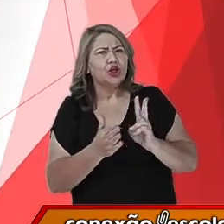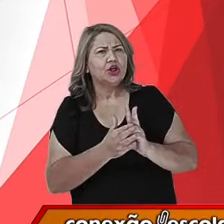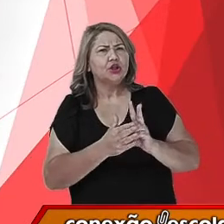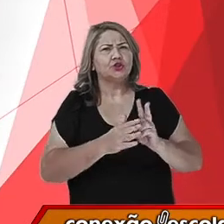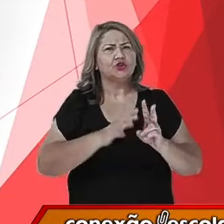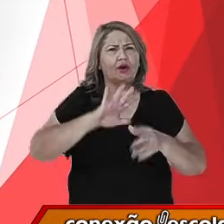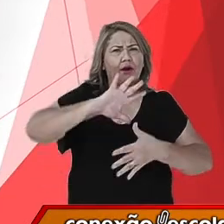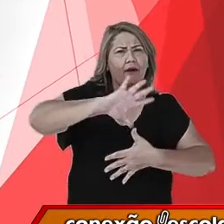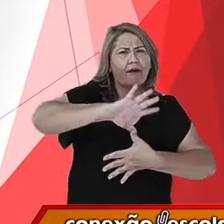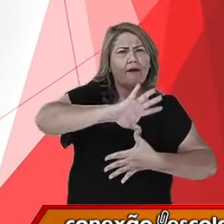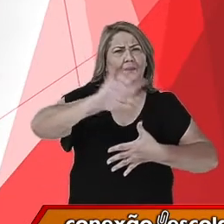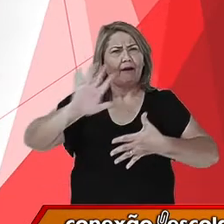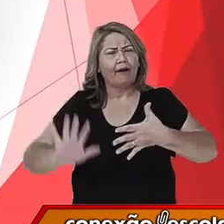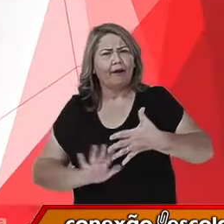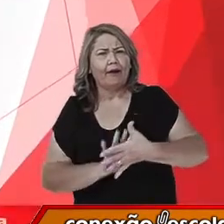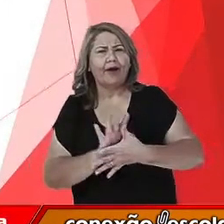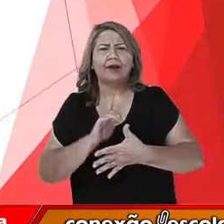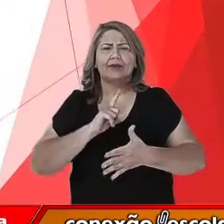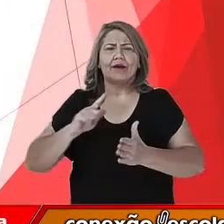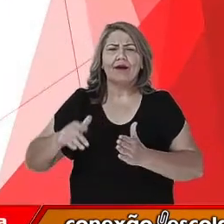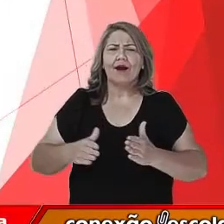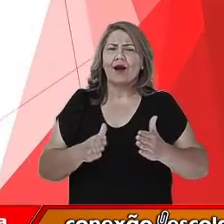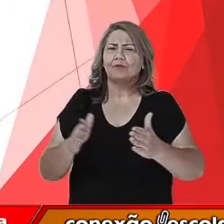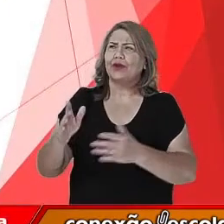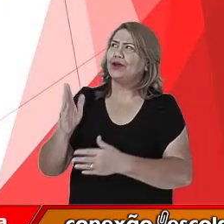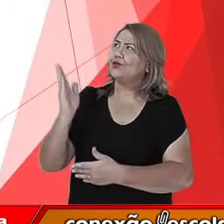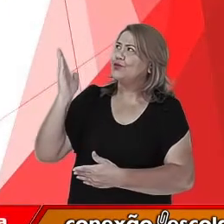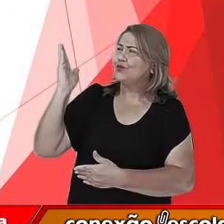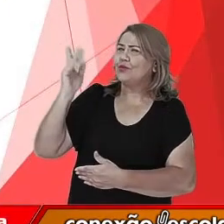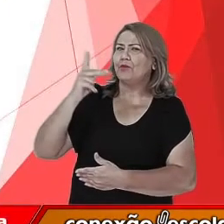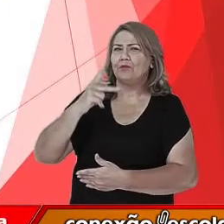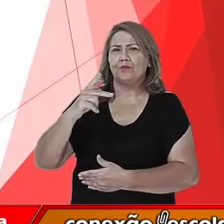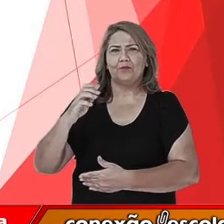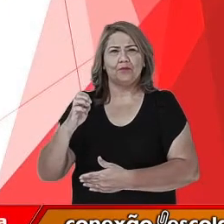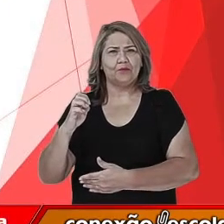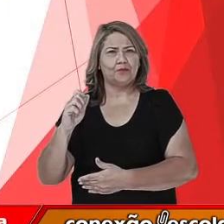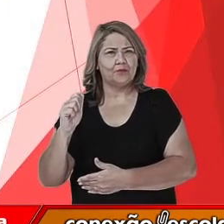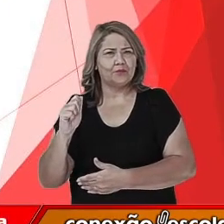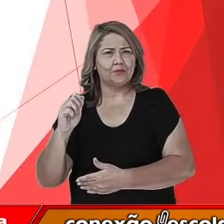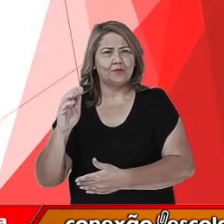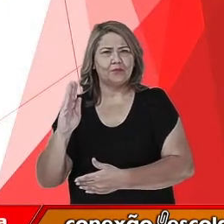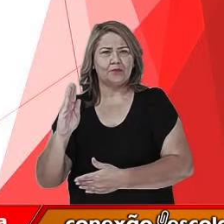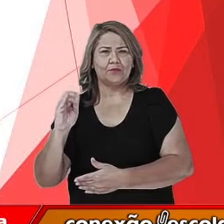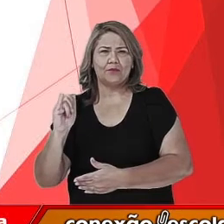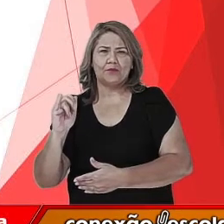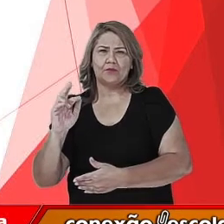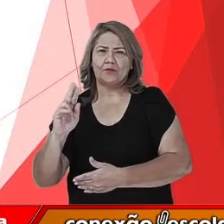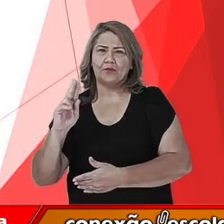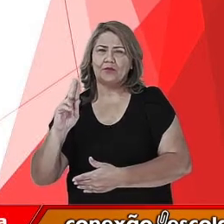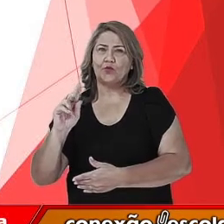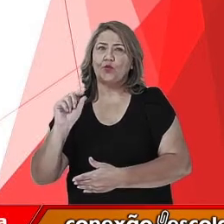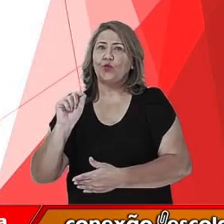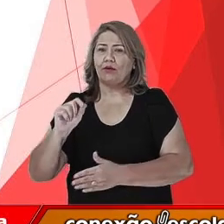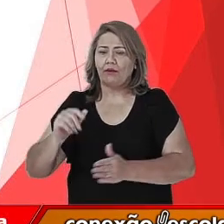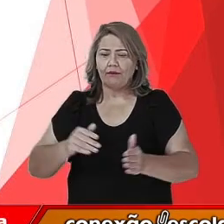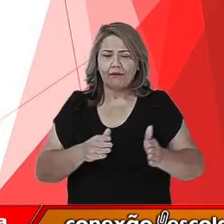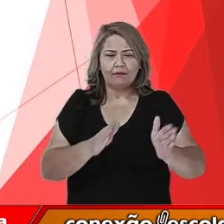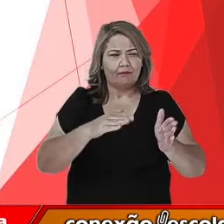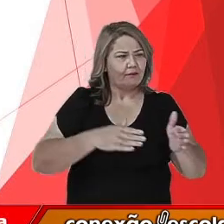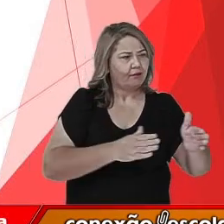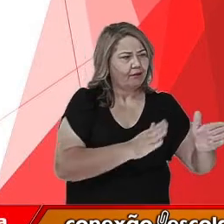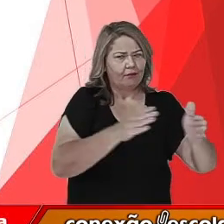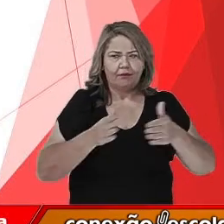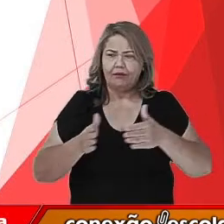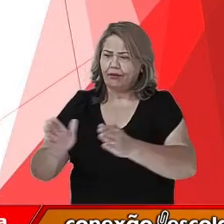do caminho do Peabiru, certo? Esse caminho do Peabiru é uma rede de estradas e trilhas que